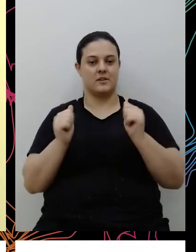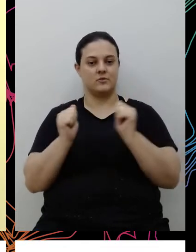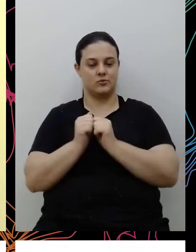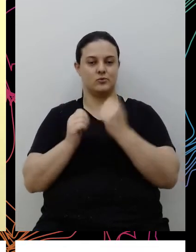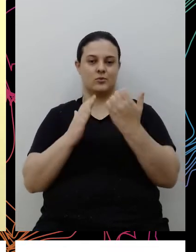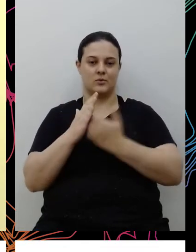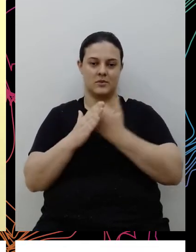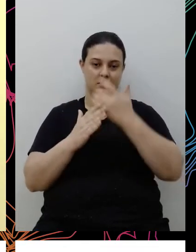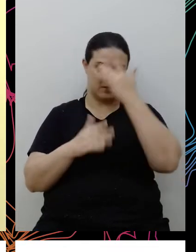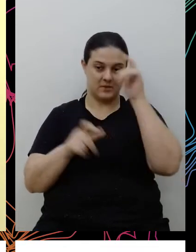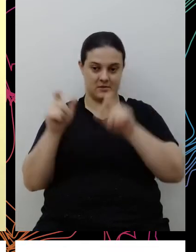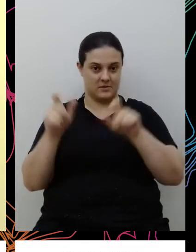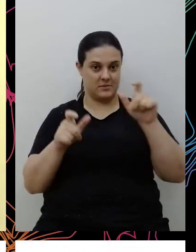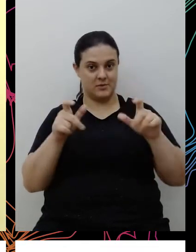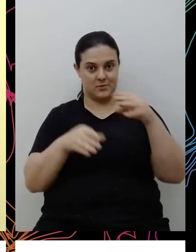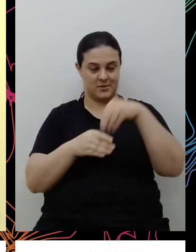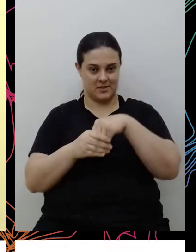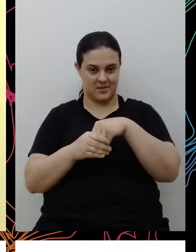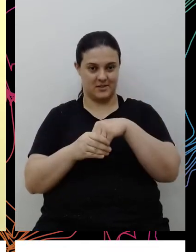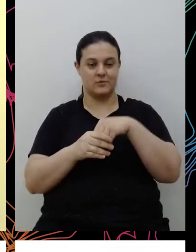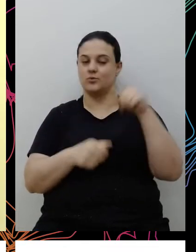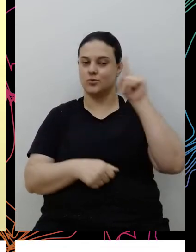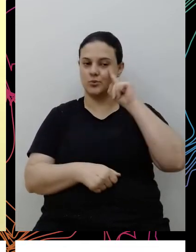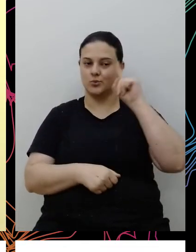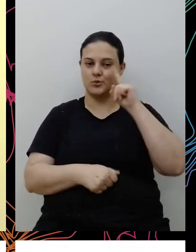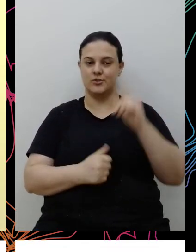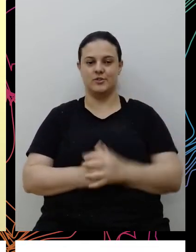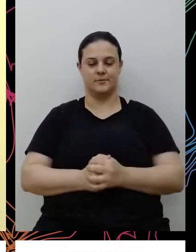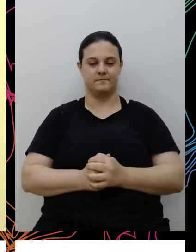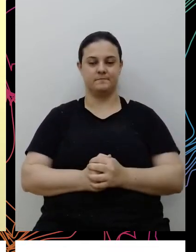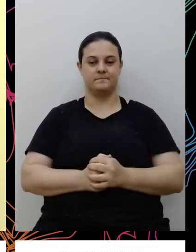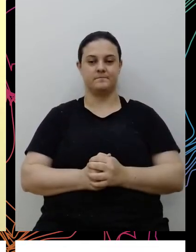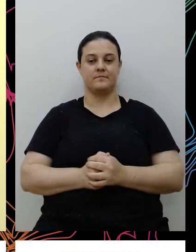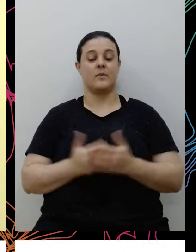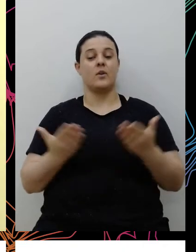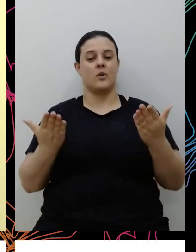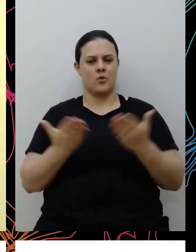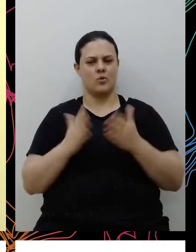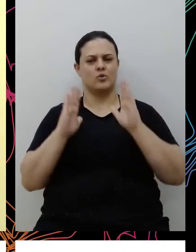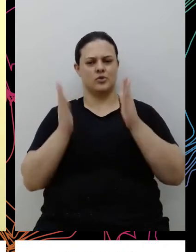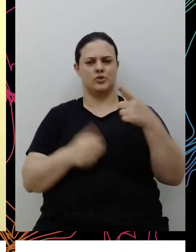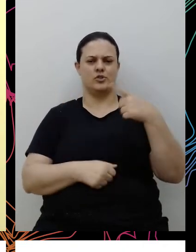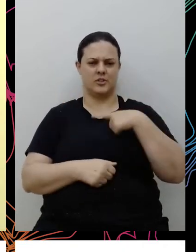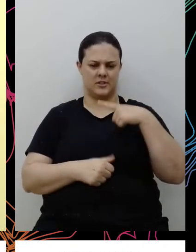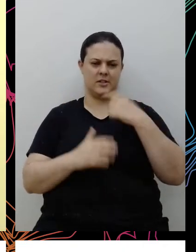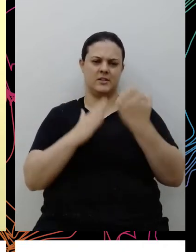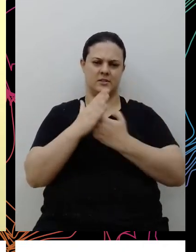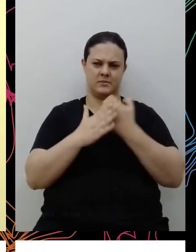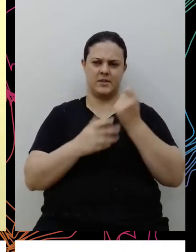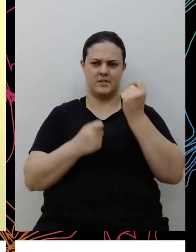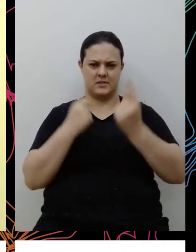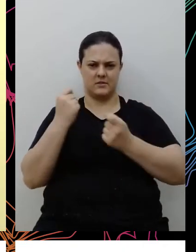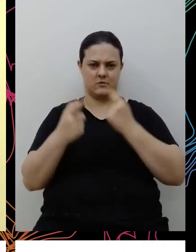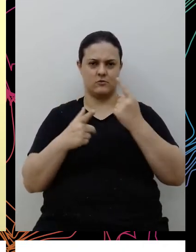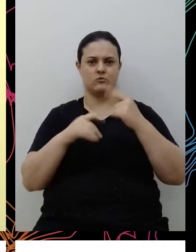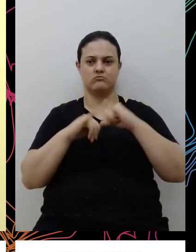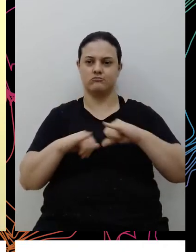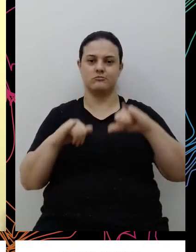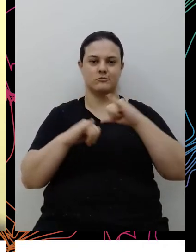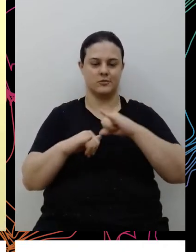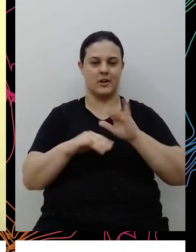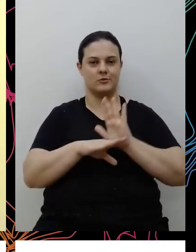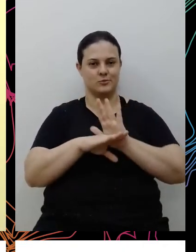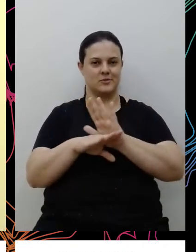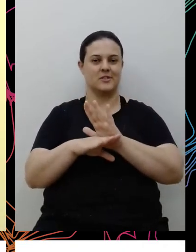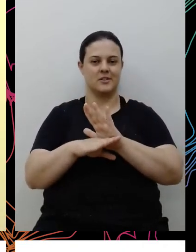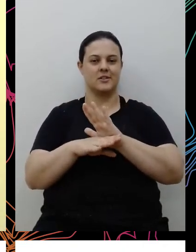pessoas que fazem parte das empresas aí todos os dias, né, hoje a gente já tem empresas aí promovendo ações antirracistas, né, mudando